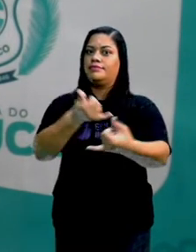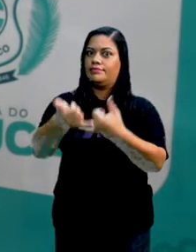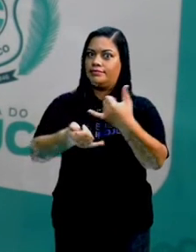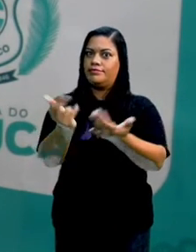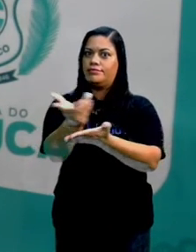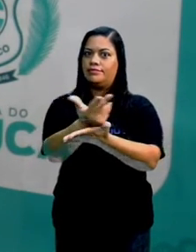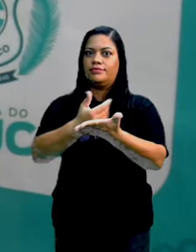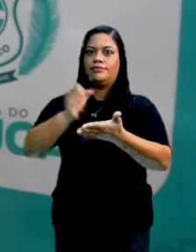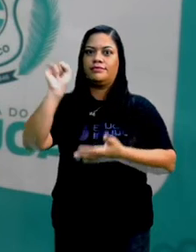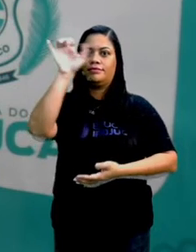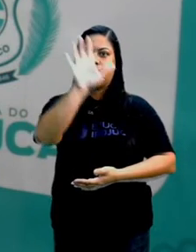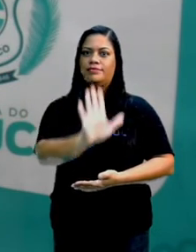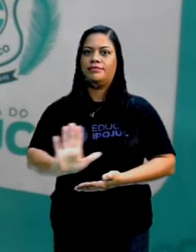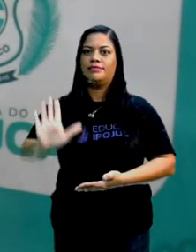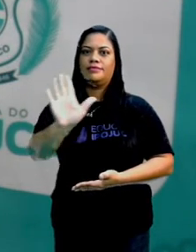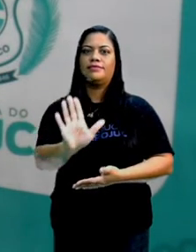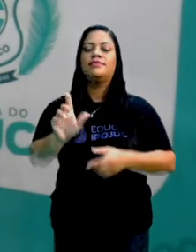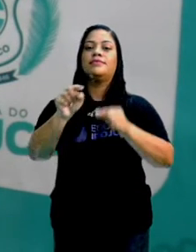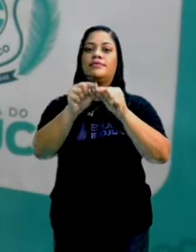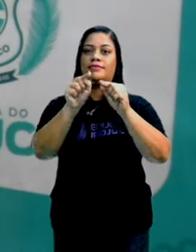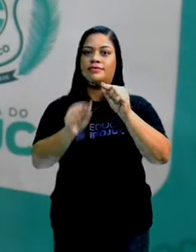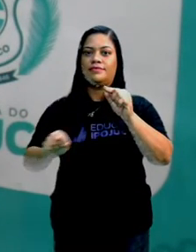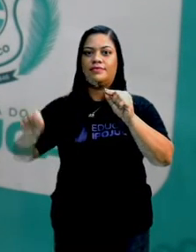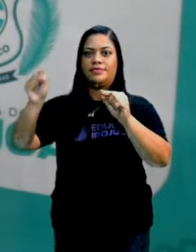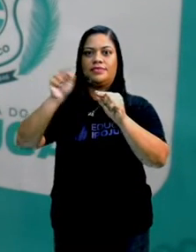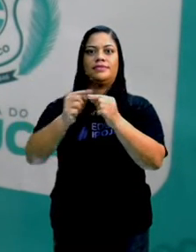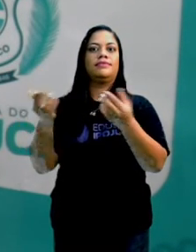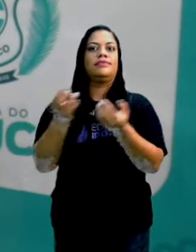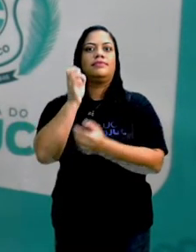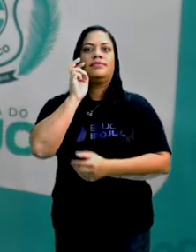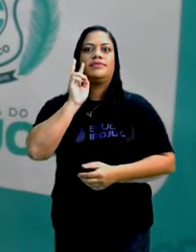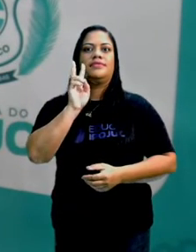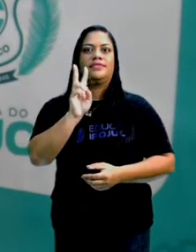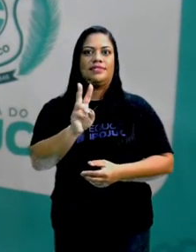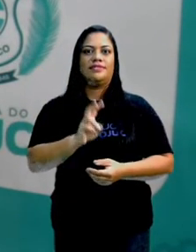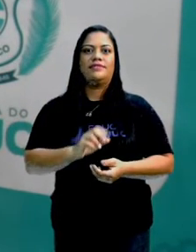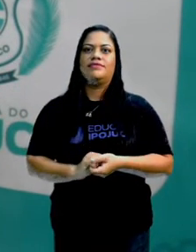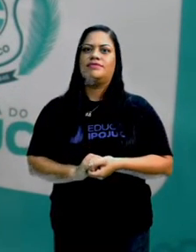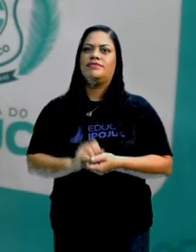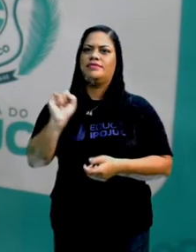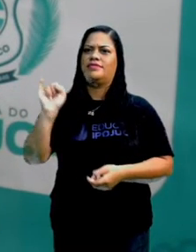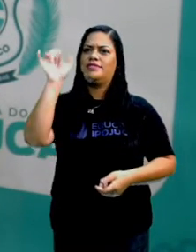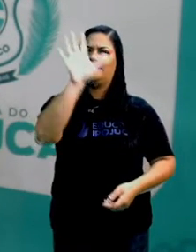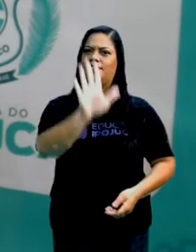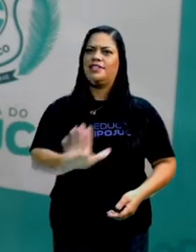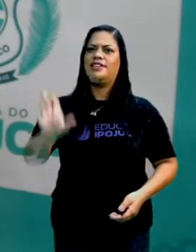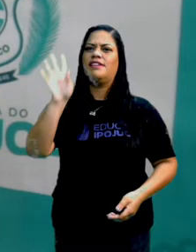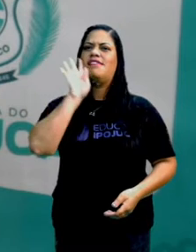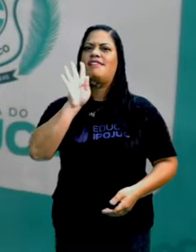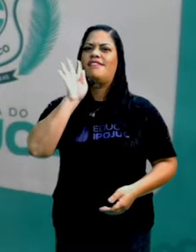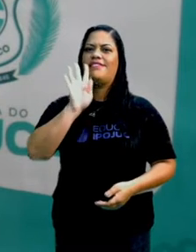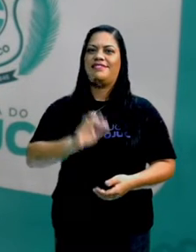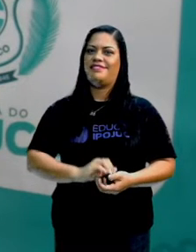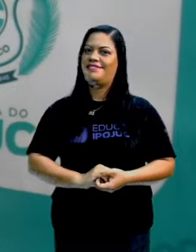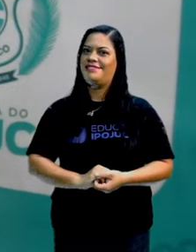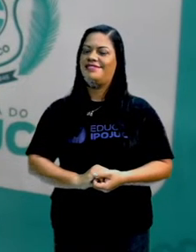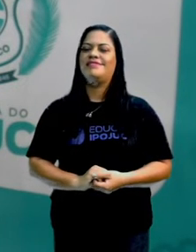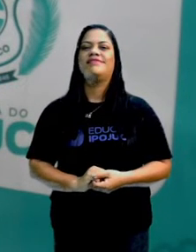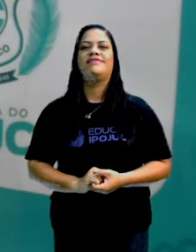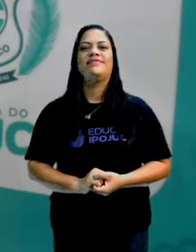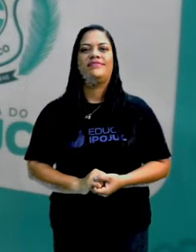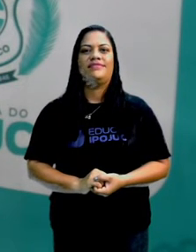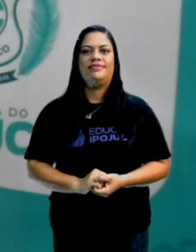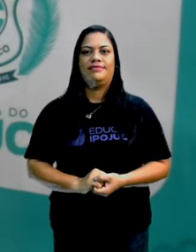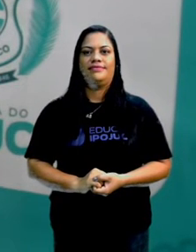e eles estão brincando. Agora, vamos ver aqui. Olha que imagem linda eu trouxe para vocês. É